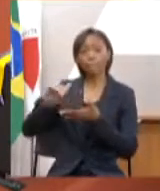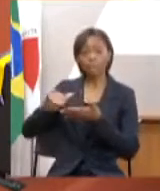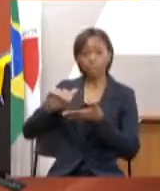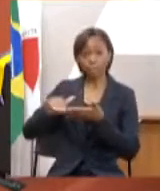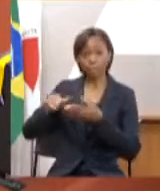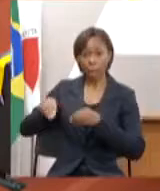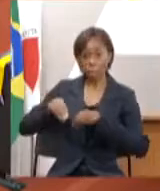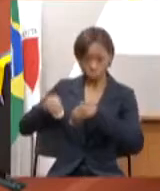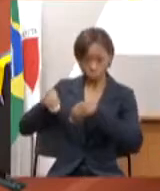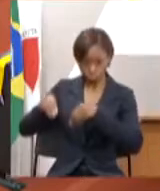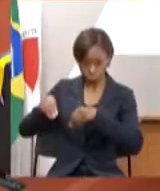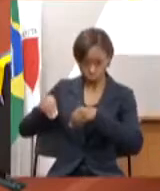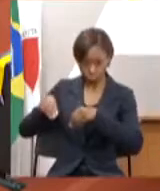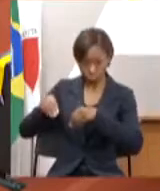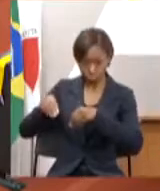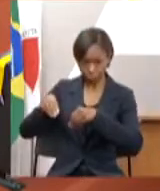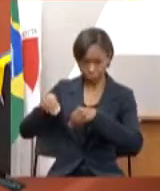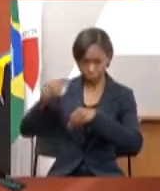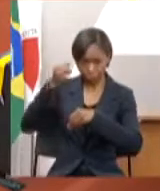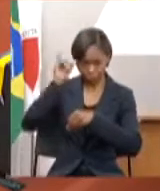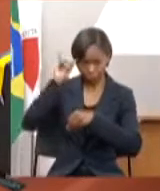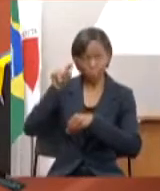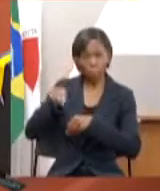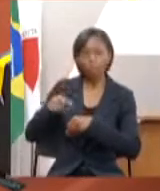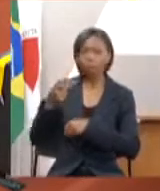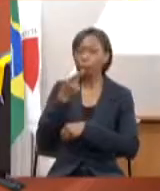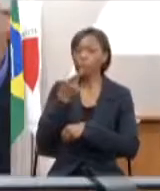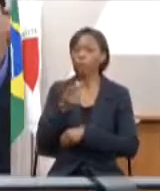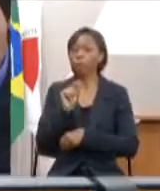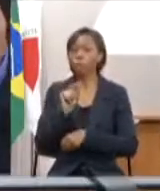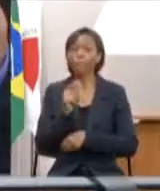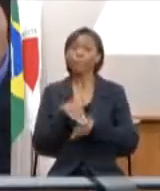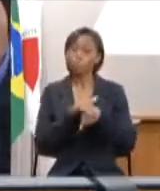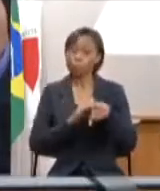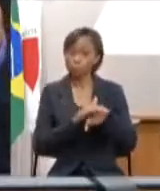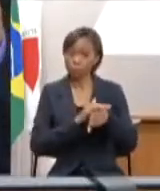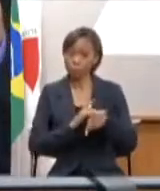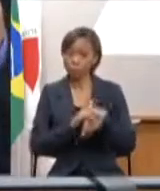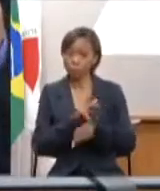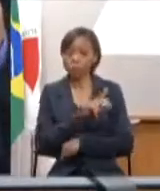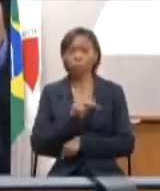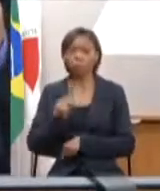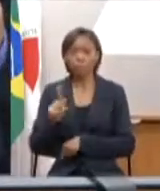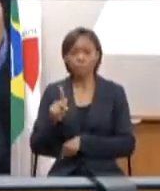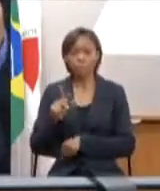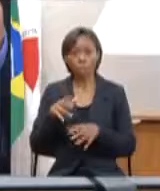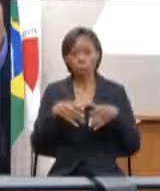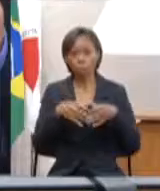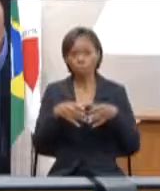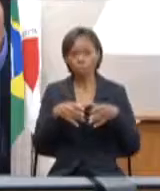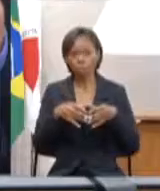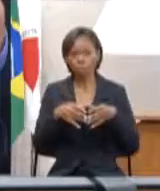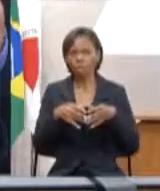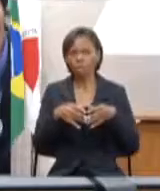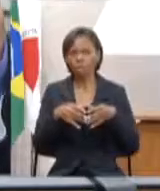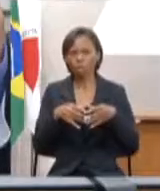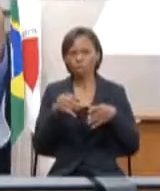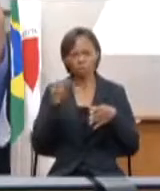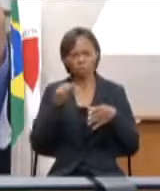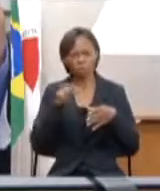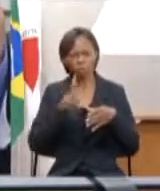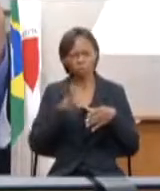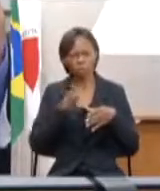a área até responsável está conversando com o presidente da comissão não sei se é essa comissão daqui o senhor